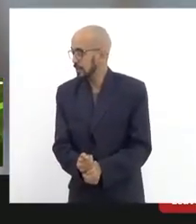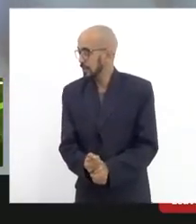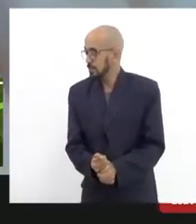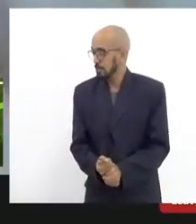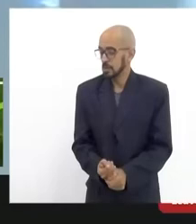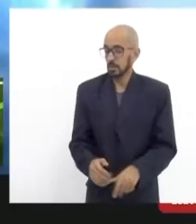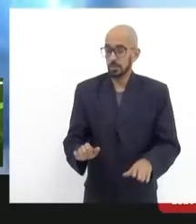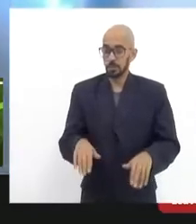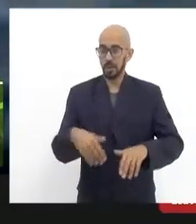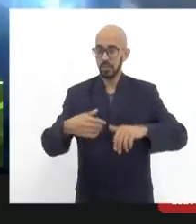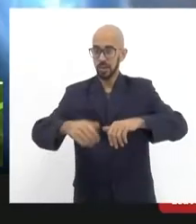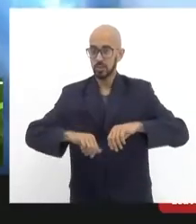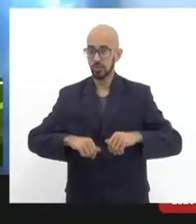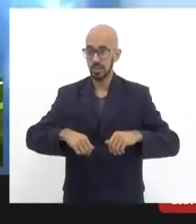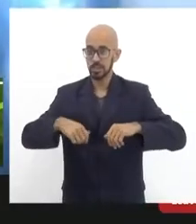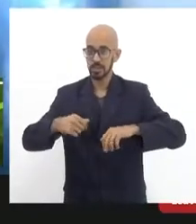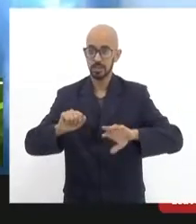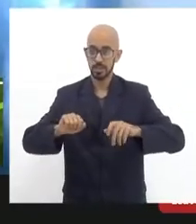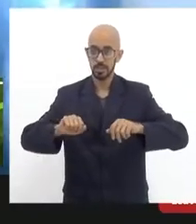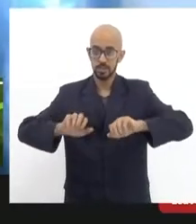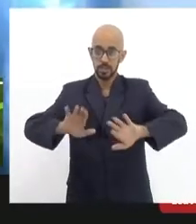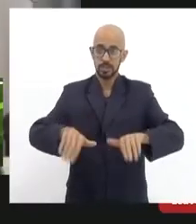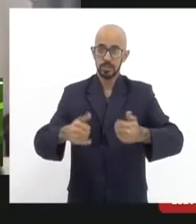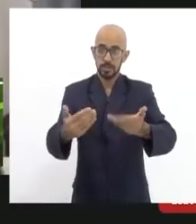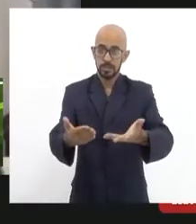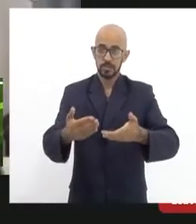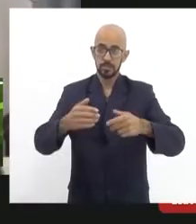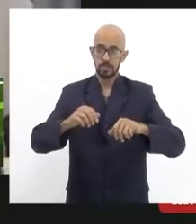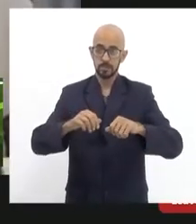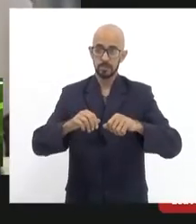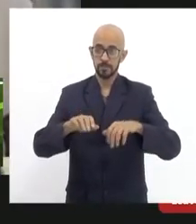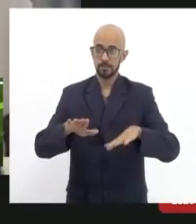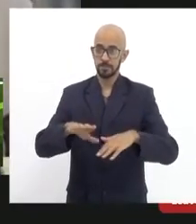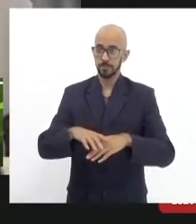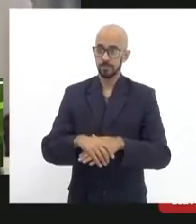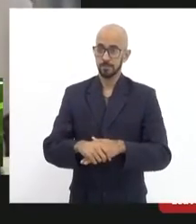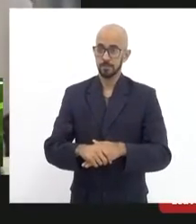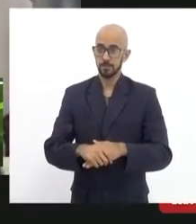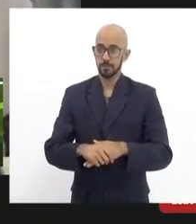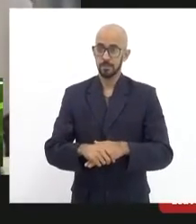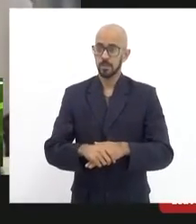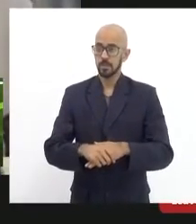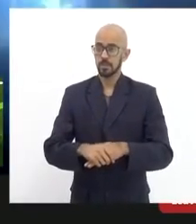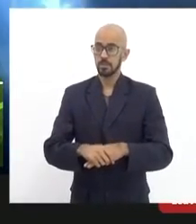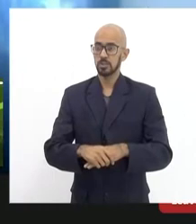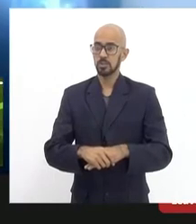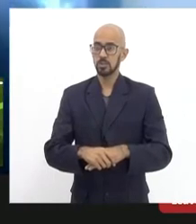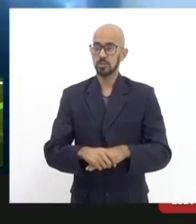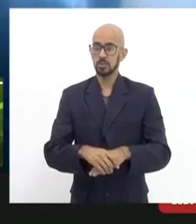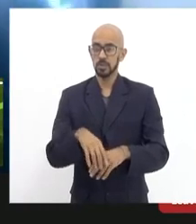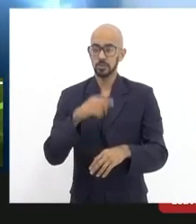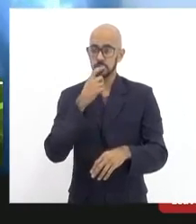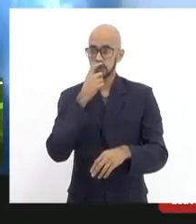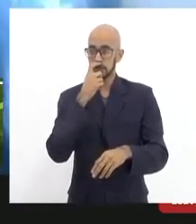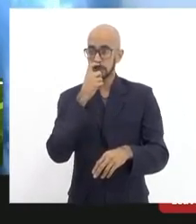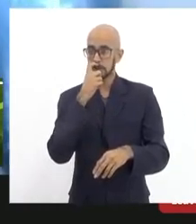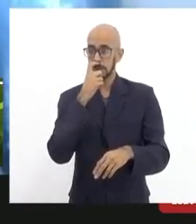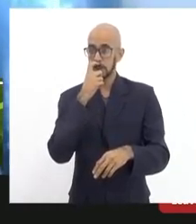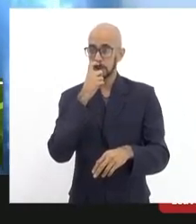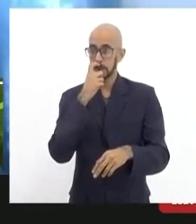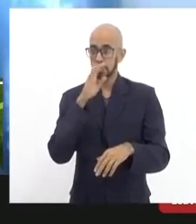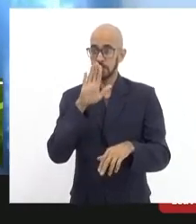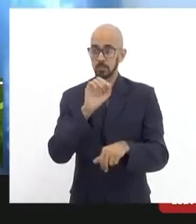deixar aí como uma possibilidade o Mink o Mink Mink só para